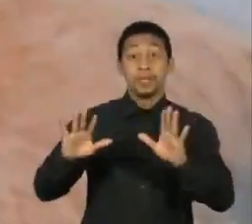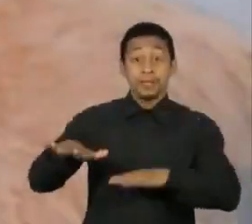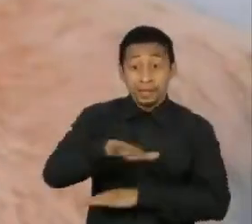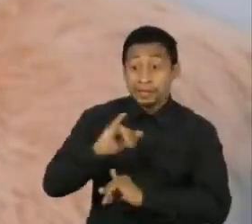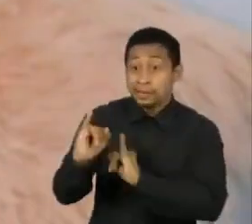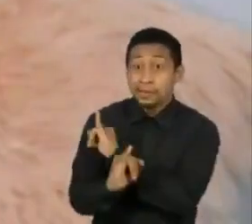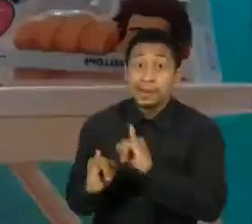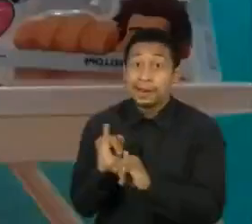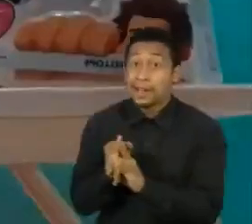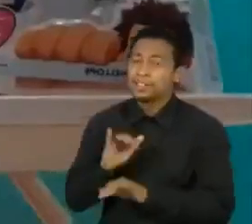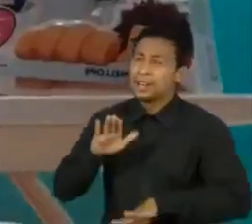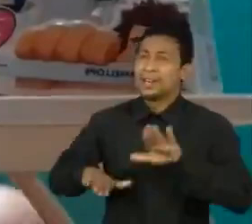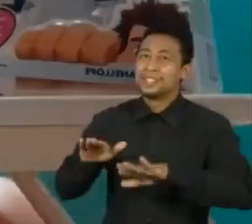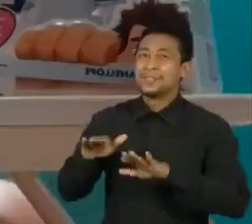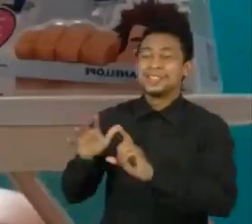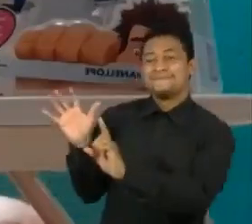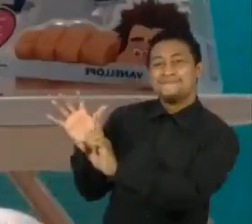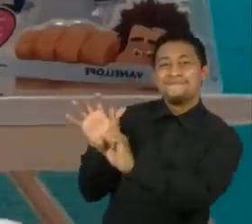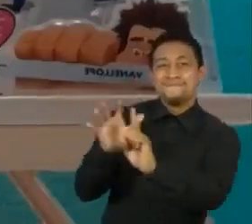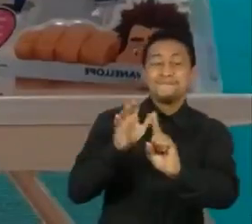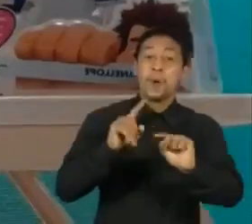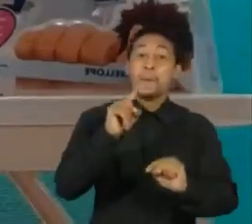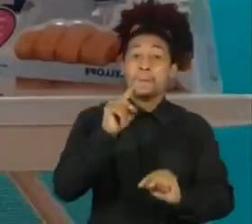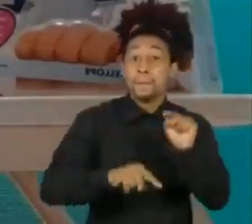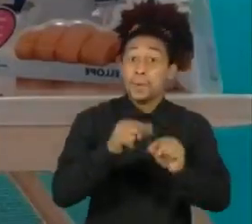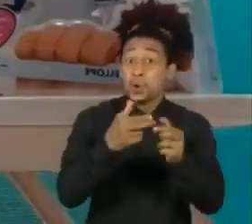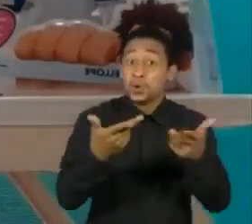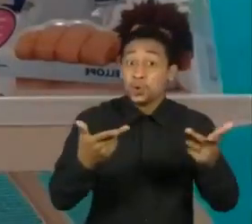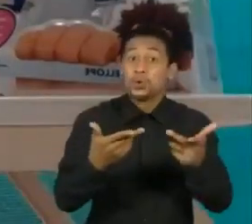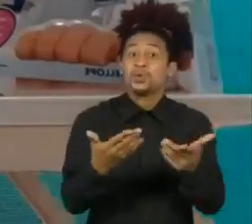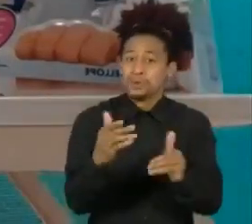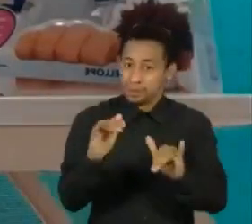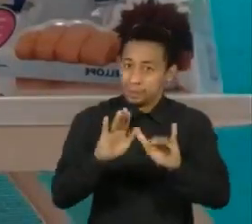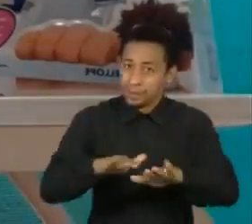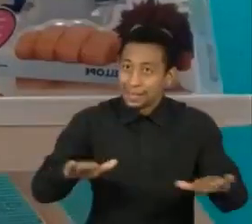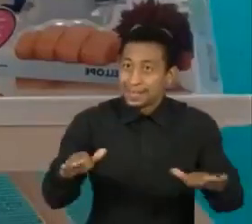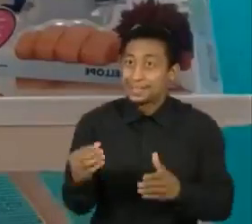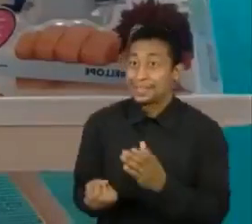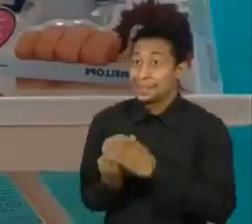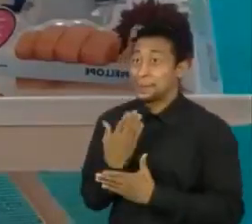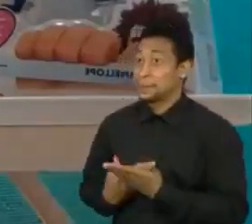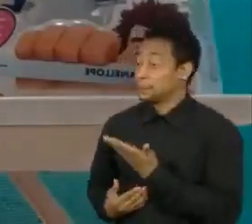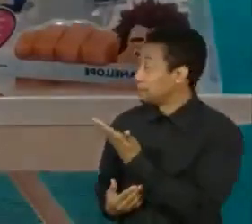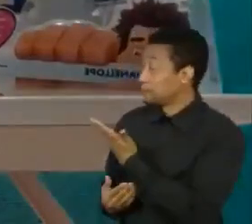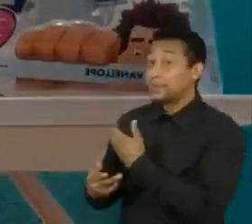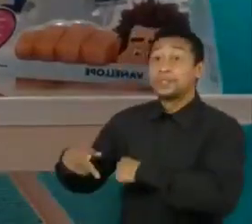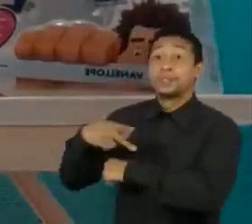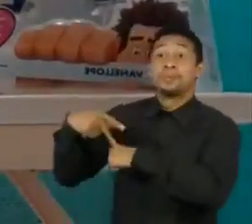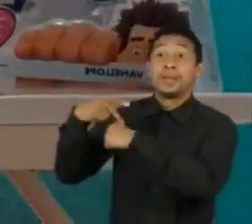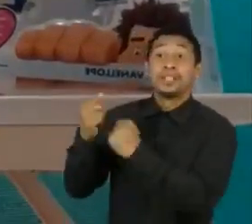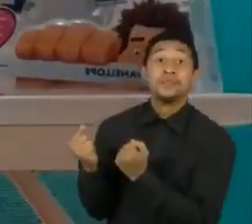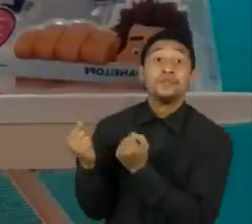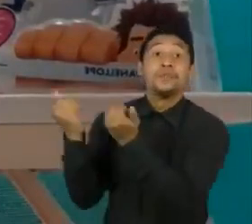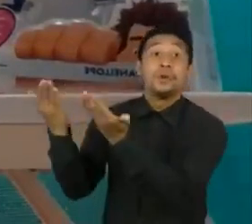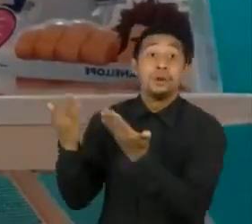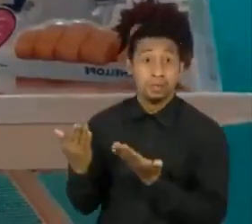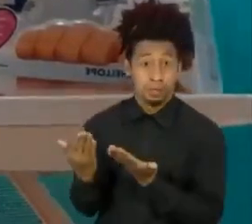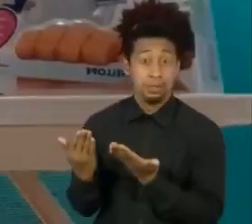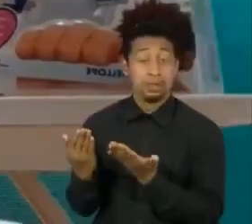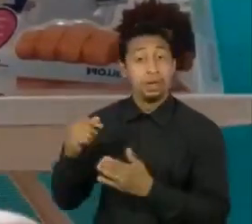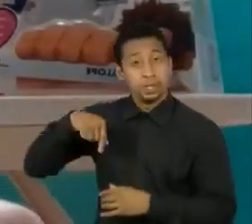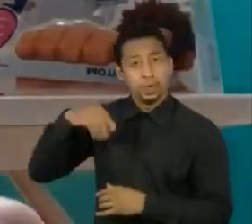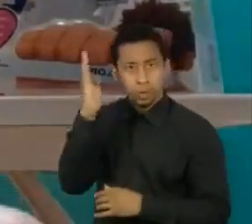passar, por exemplo, o anúncio de produtos infantis feito por crianças que estão em outros países. No Brasil,